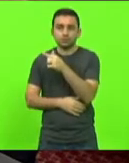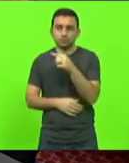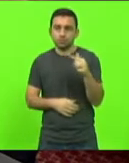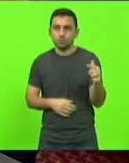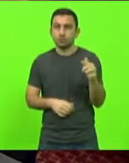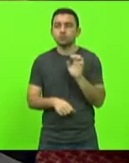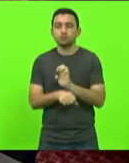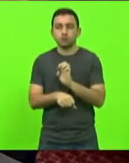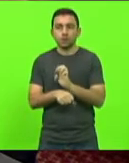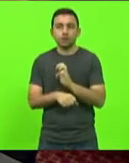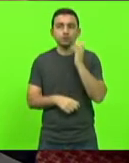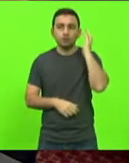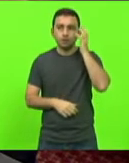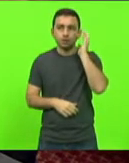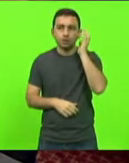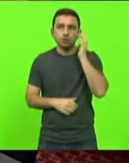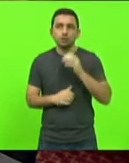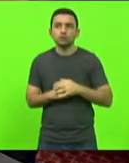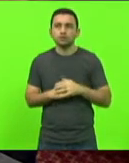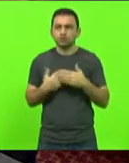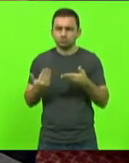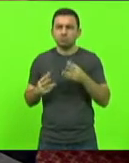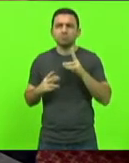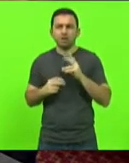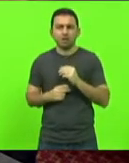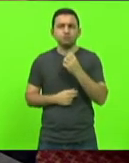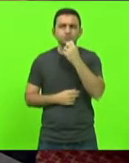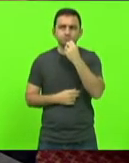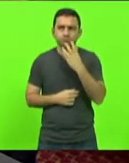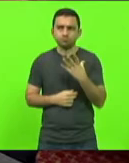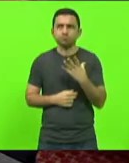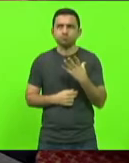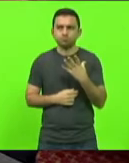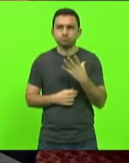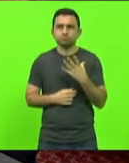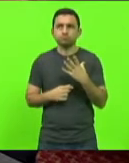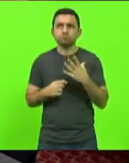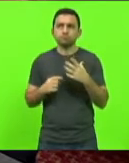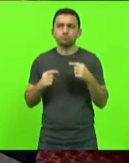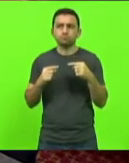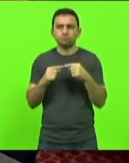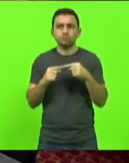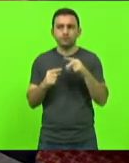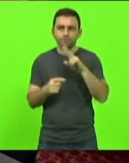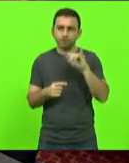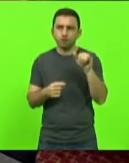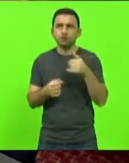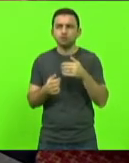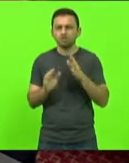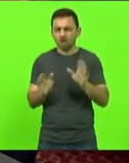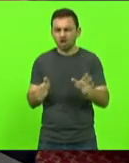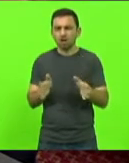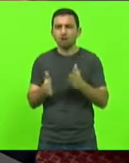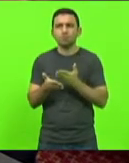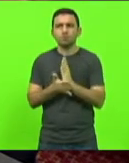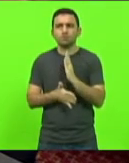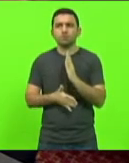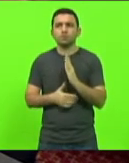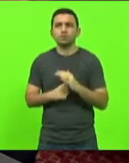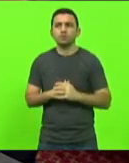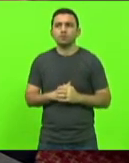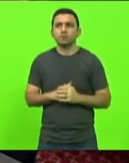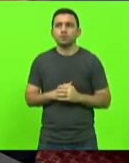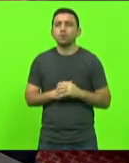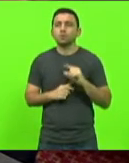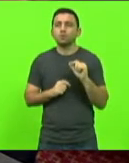do Rádio e que é um mérito, um projeto que vai ser aprovado, já foi aprovado. O